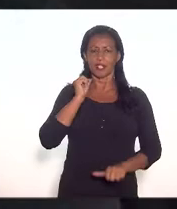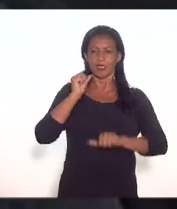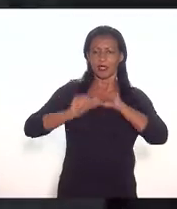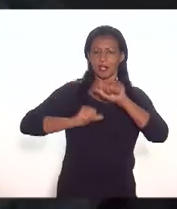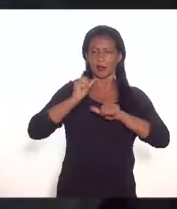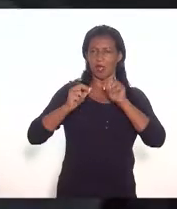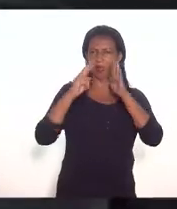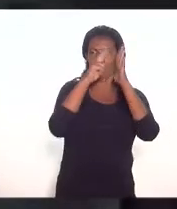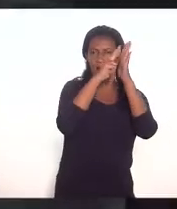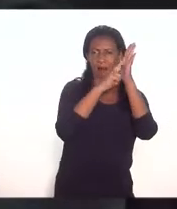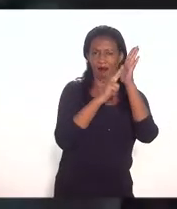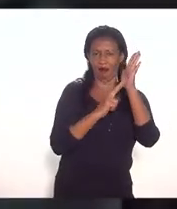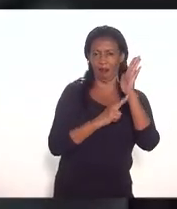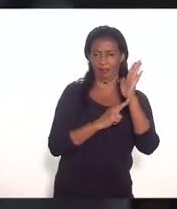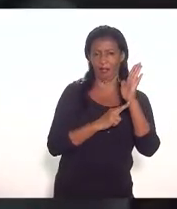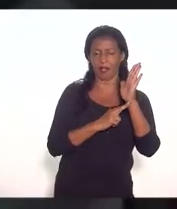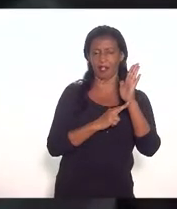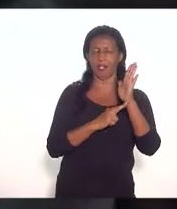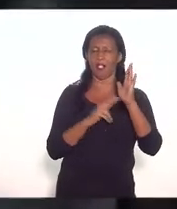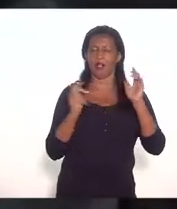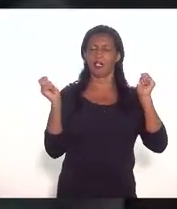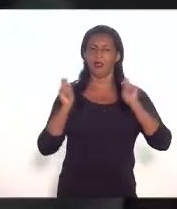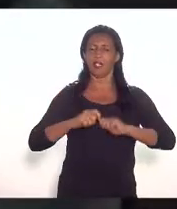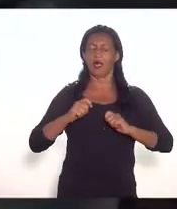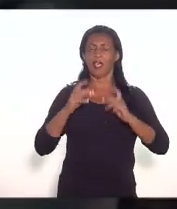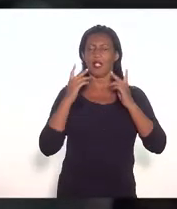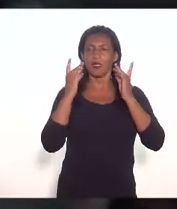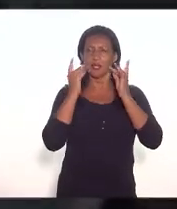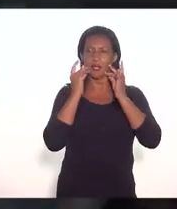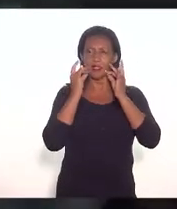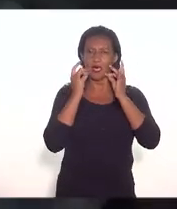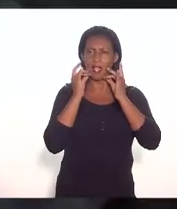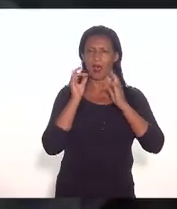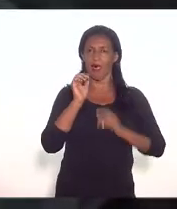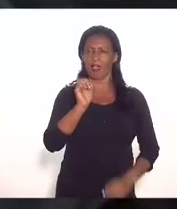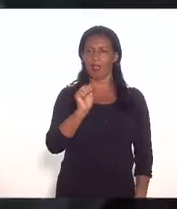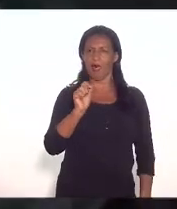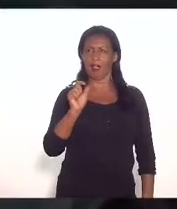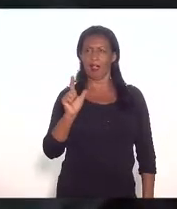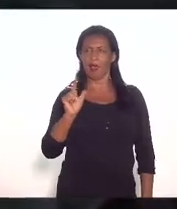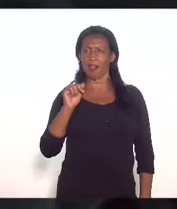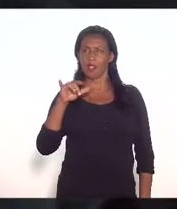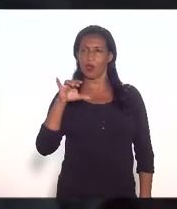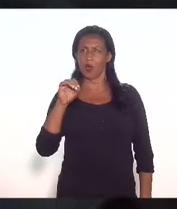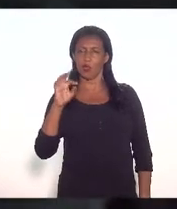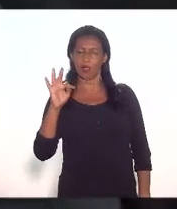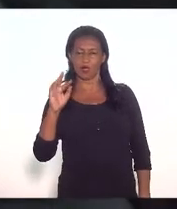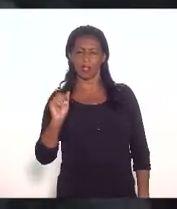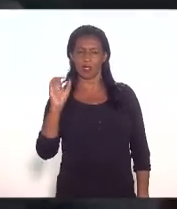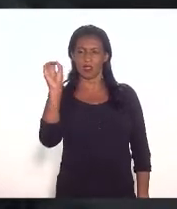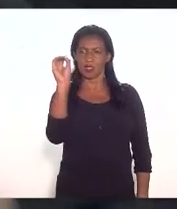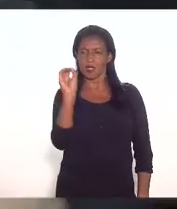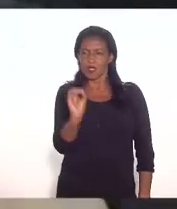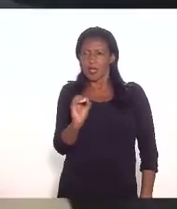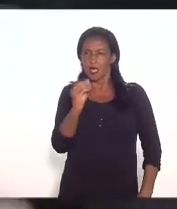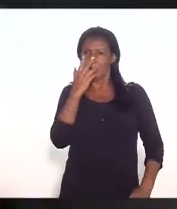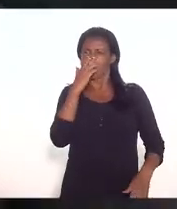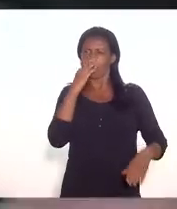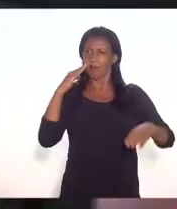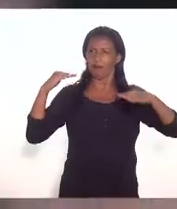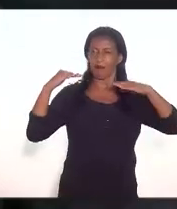série de regras que permitiram por exemplo o Ceará praticar alíquota zero enfim limitando